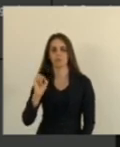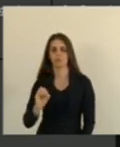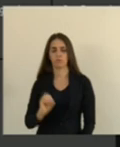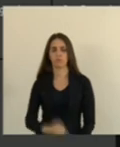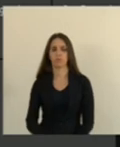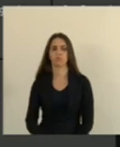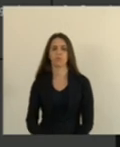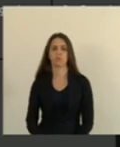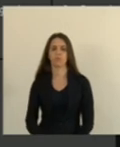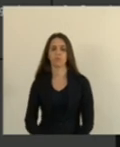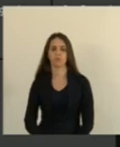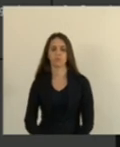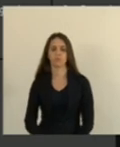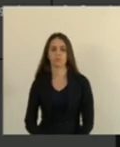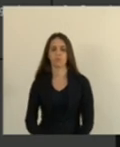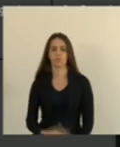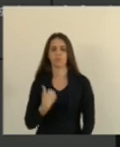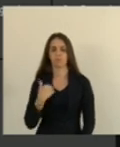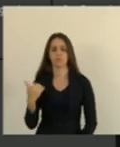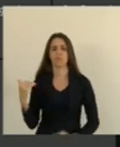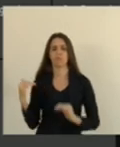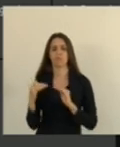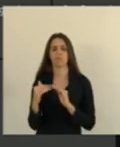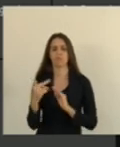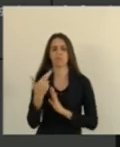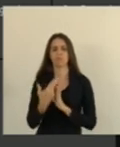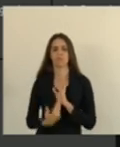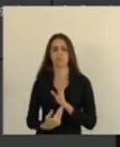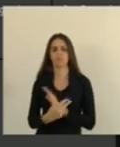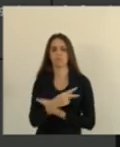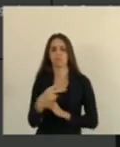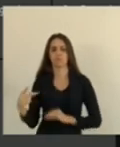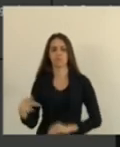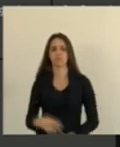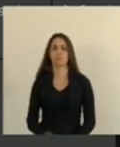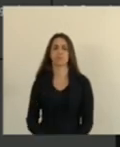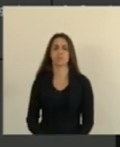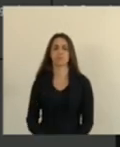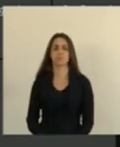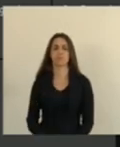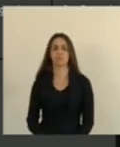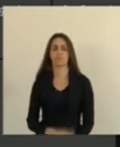Com o relatório De vossa excelência Ok Deputado Alexandre Chambinho